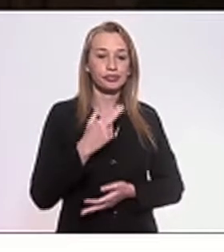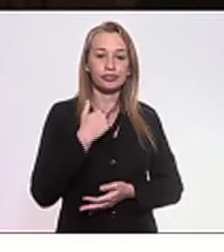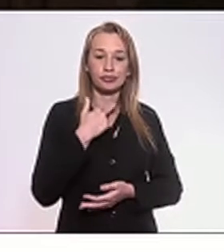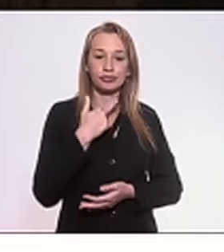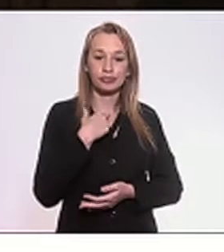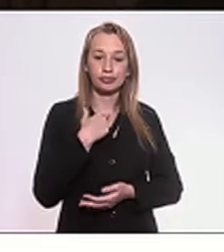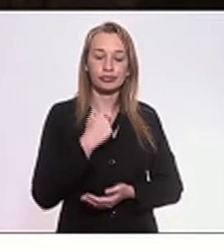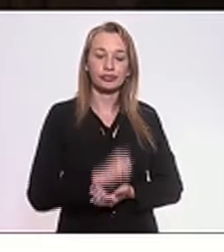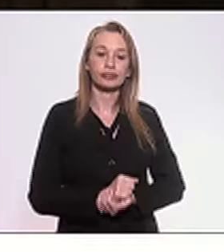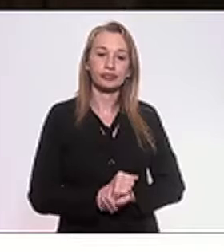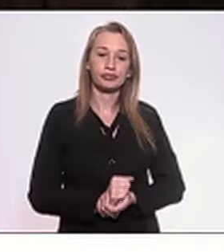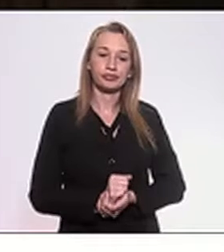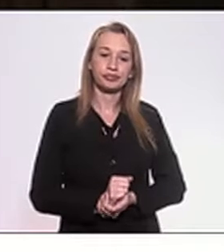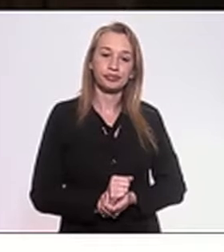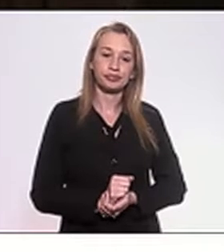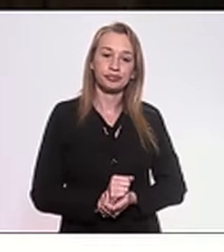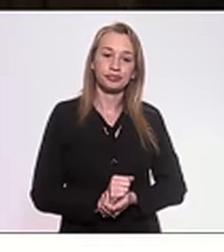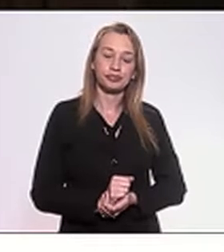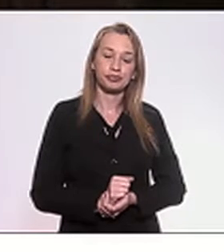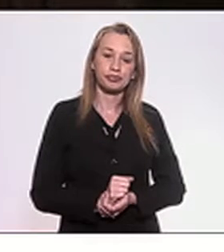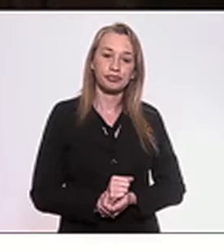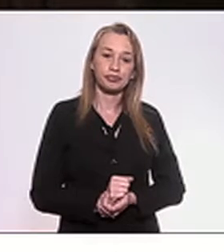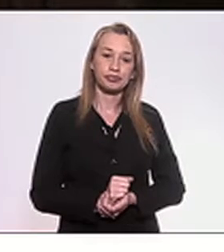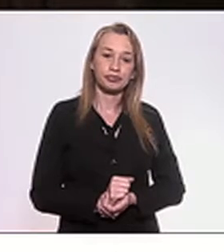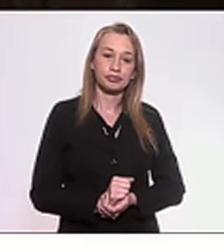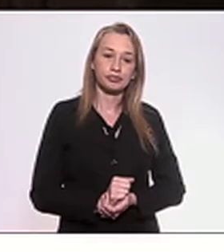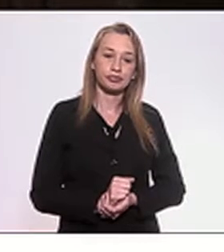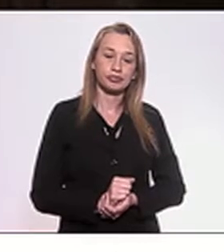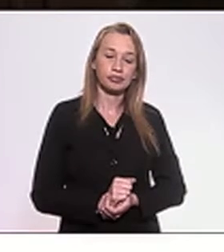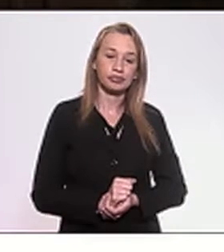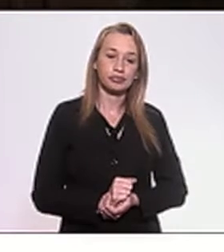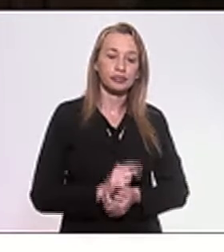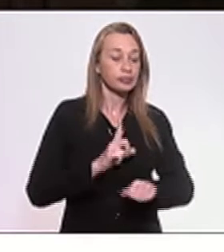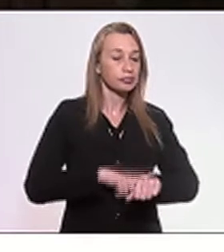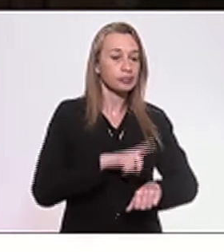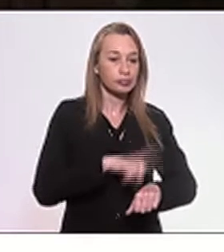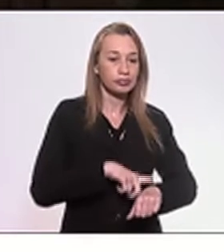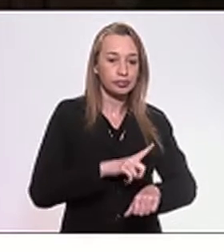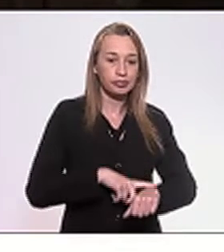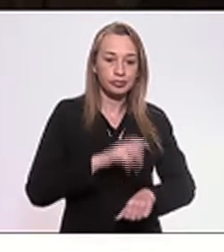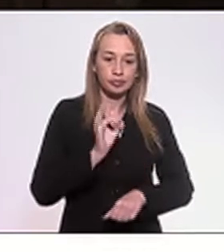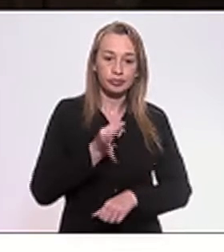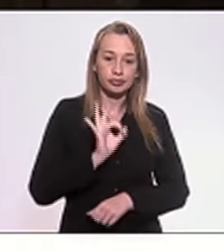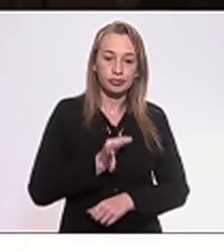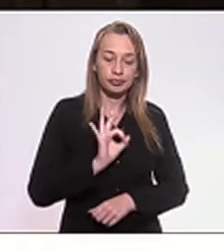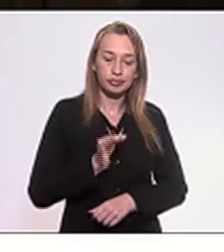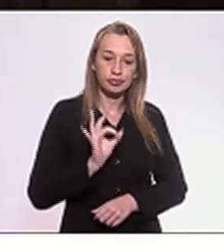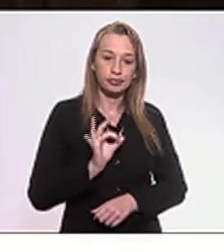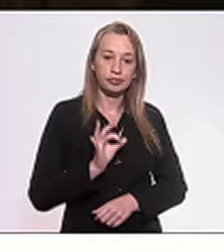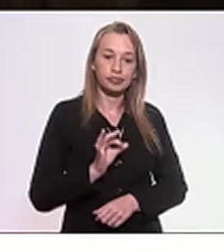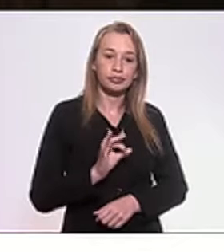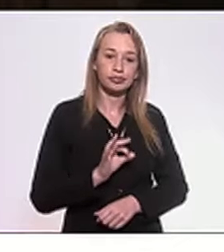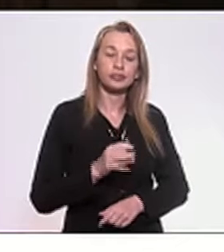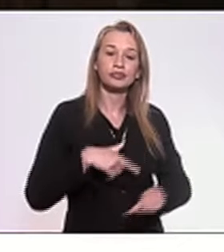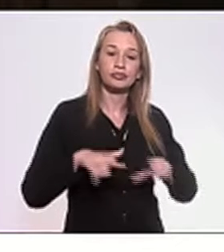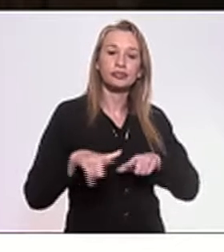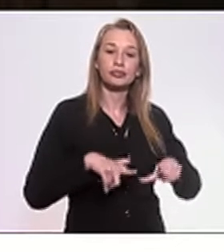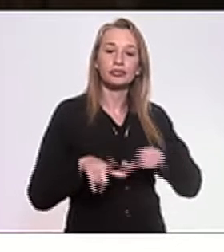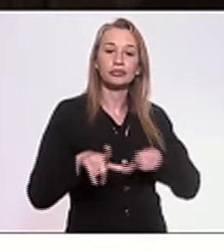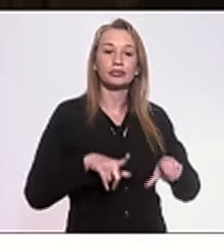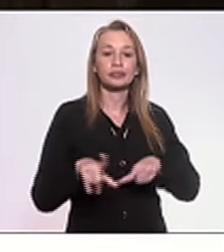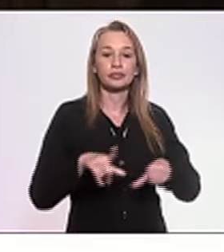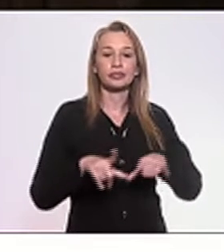e bota, prever um prazo de duração determinado para a exploração do serviço